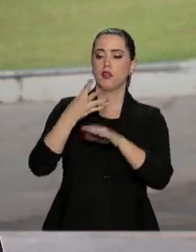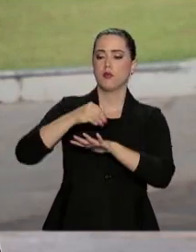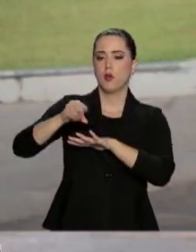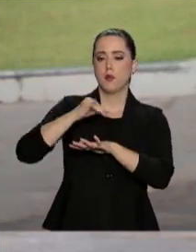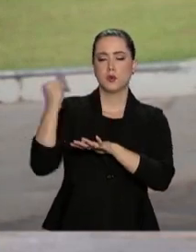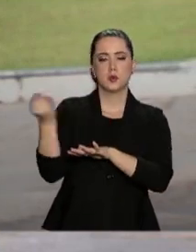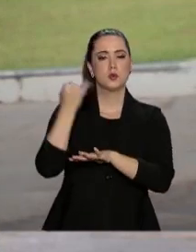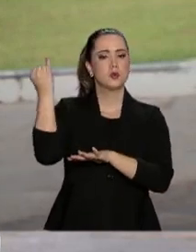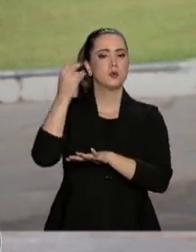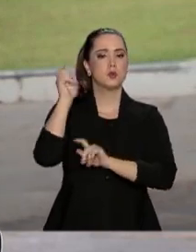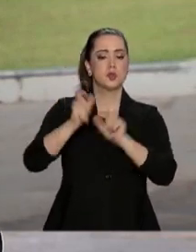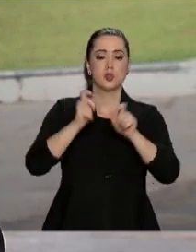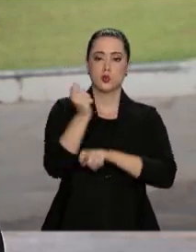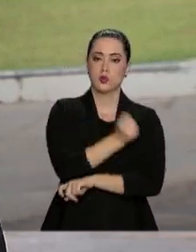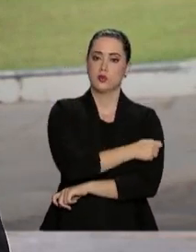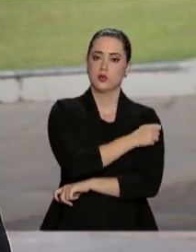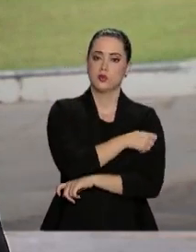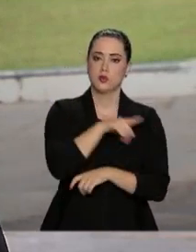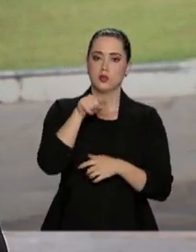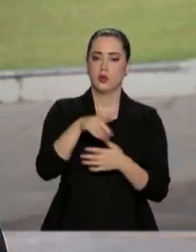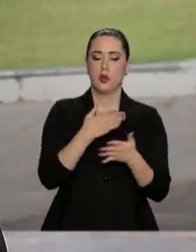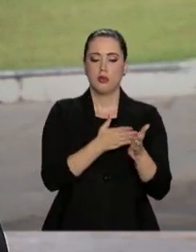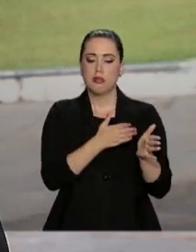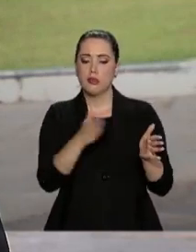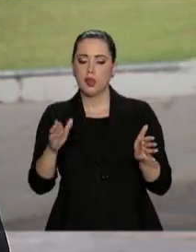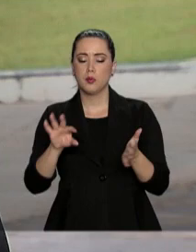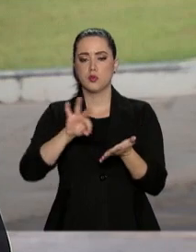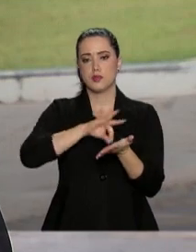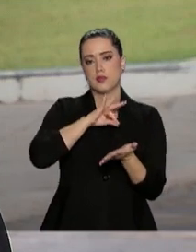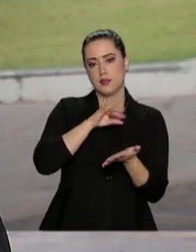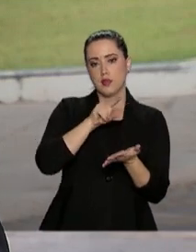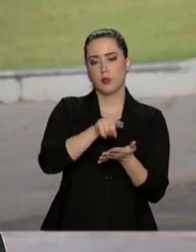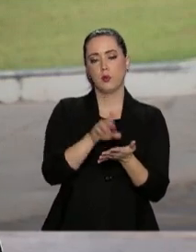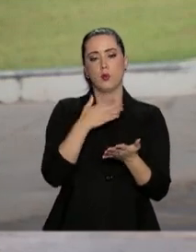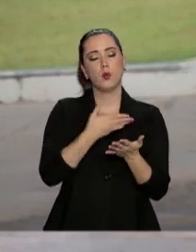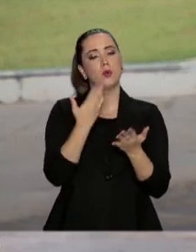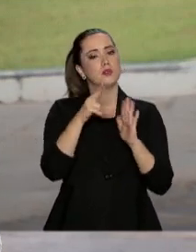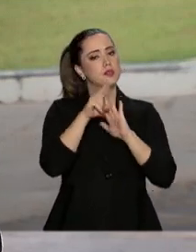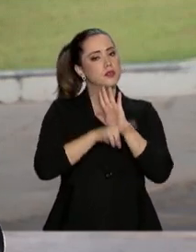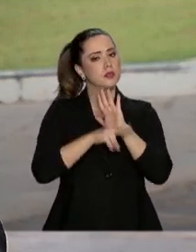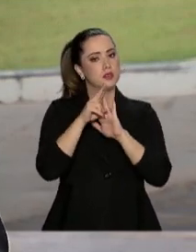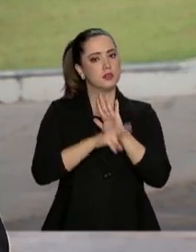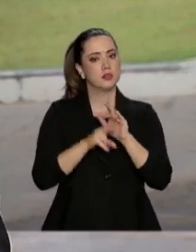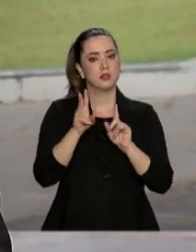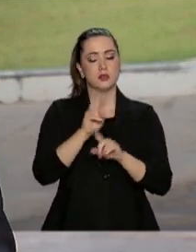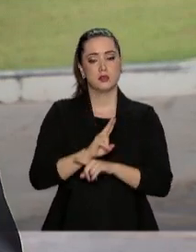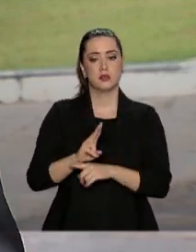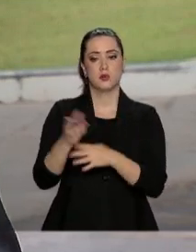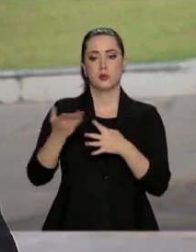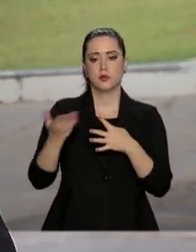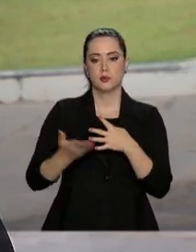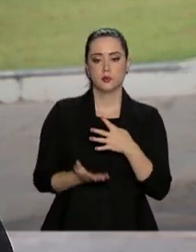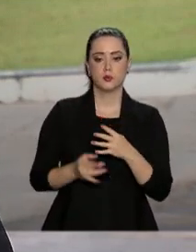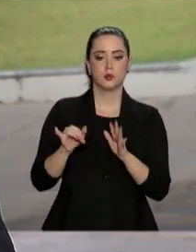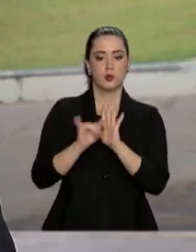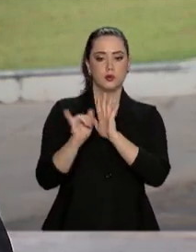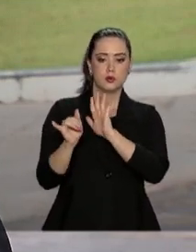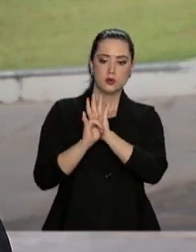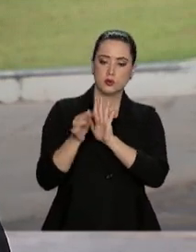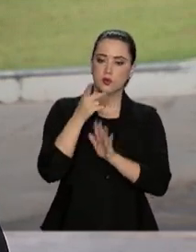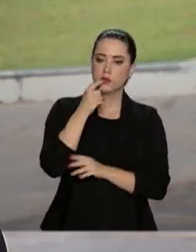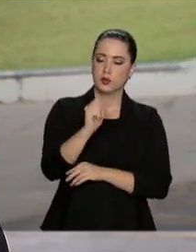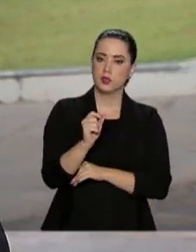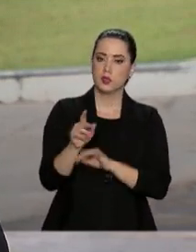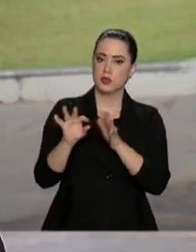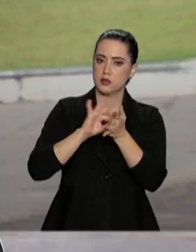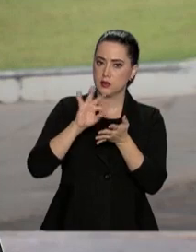importantes aos estudantes, como prazo para as inscrições e as regras para o financiamento. Segundo o edital, as